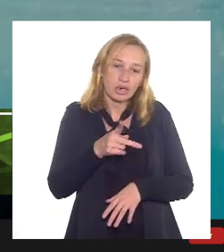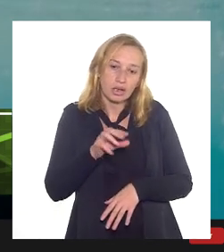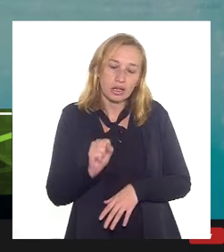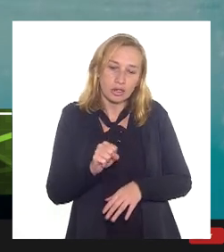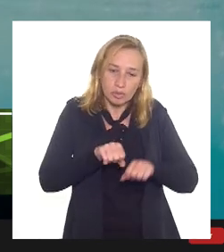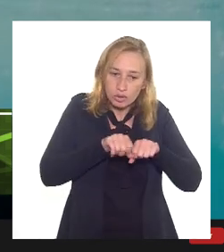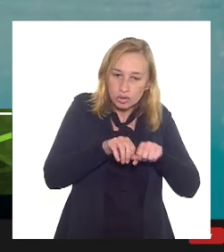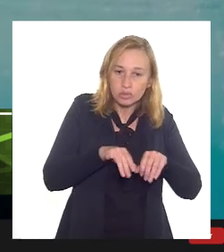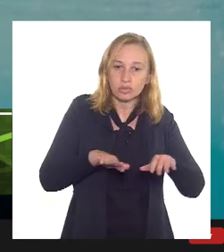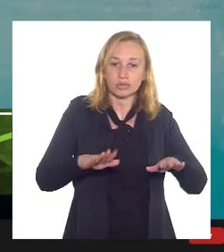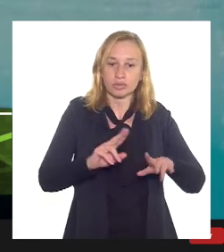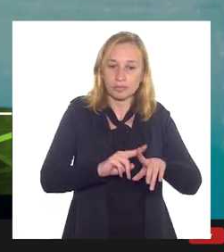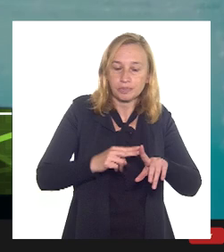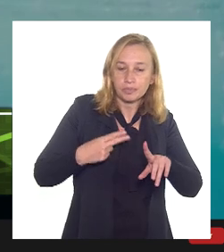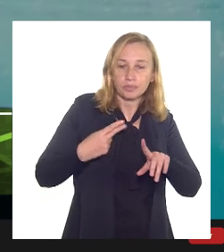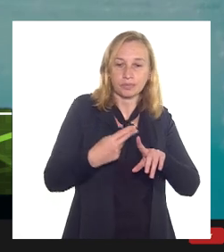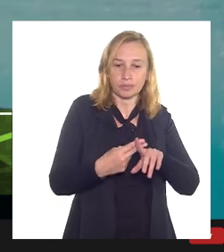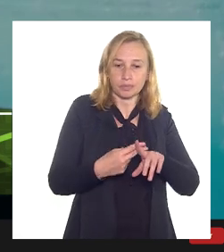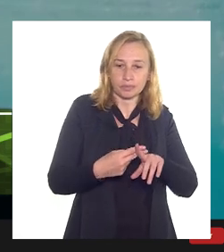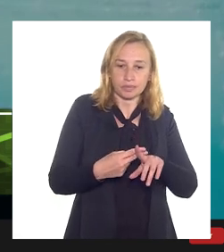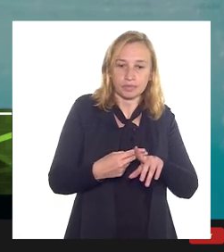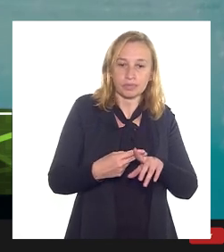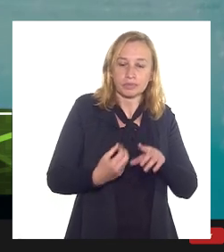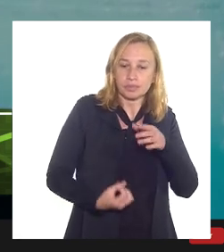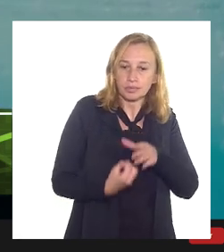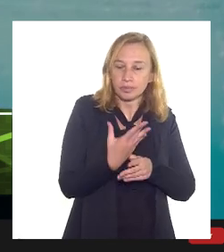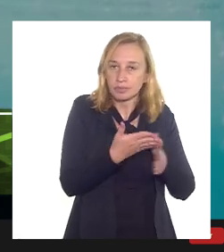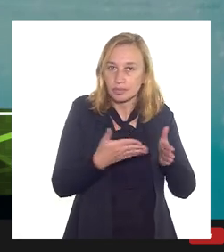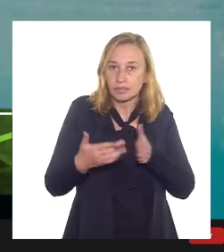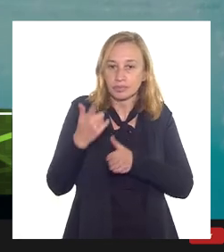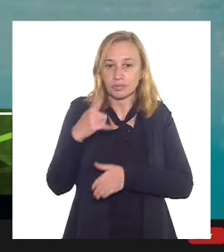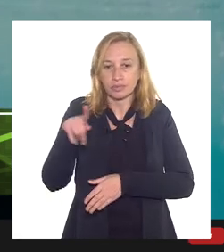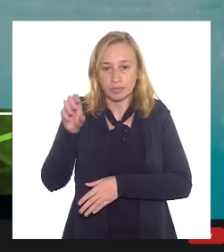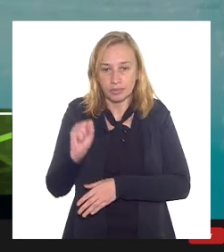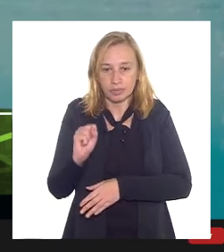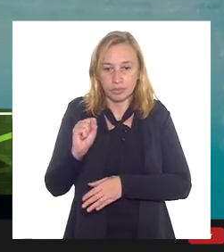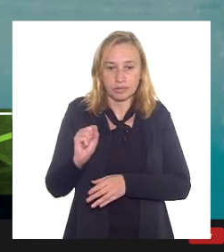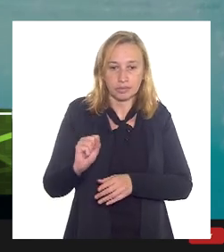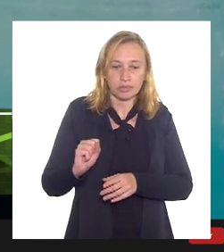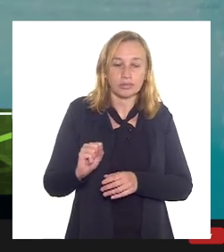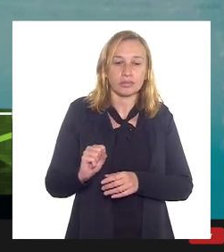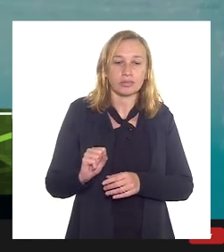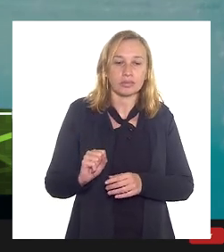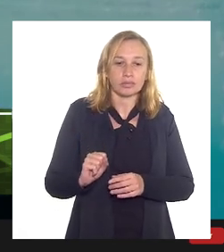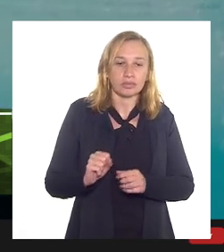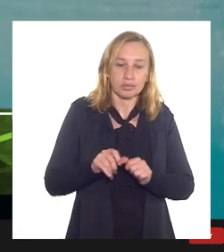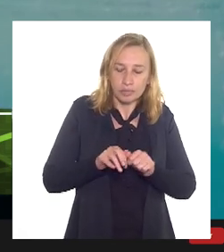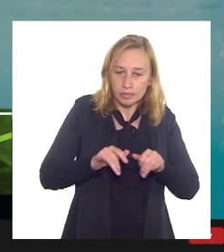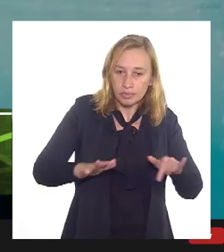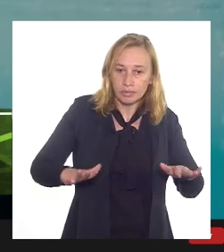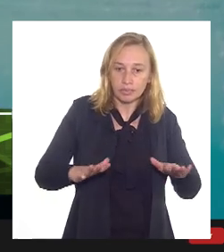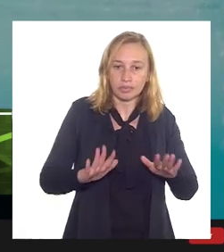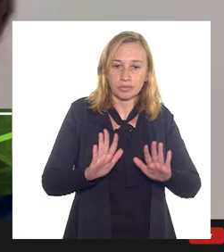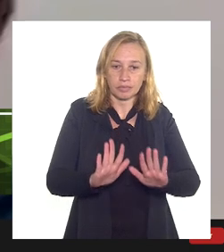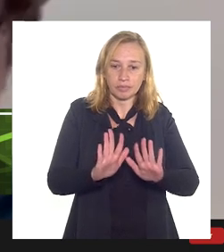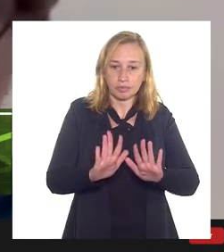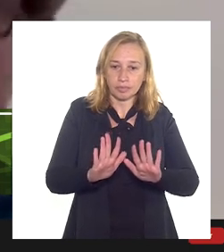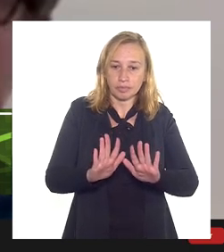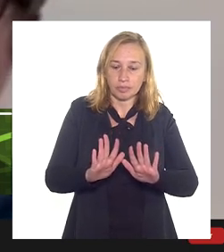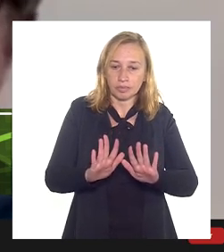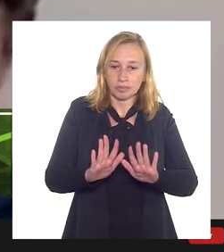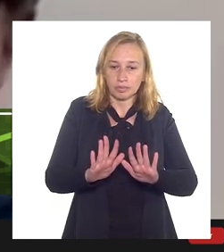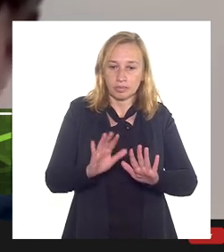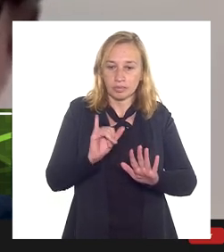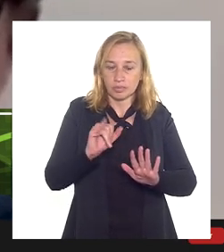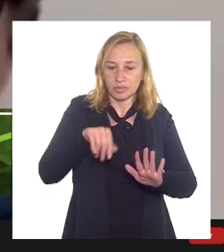campos e aí consequentemente a produção de gás vai ser aumentada né de forma que sim mas a reinjeção